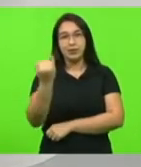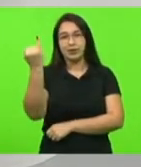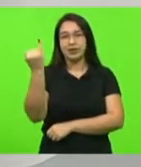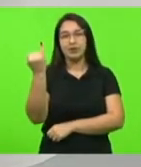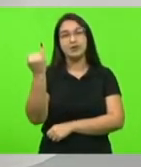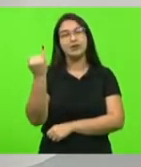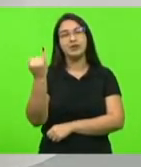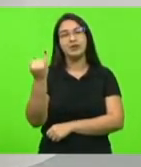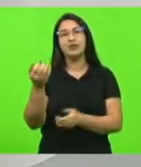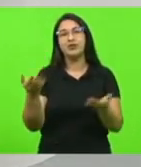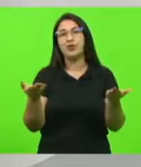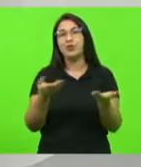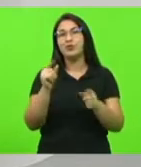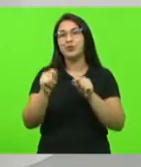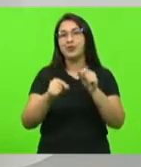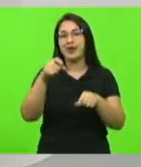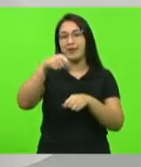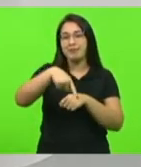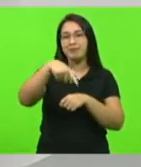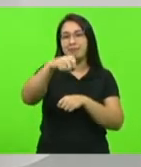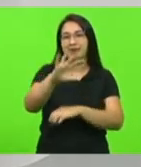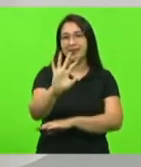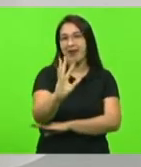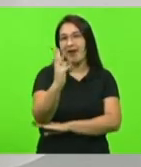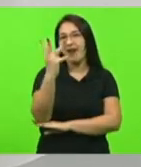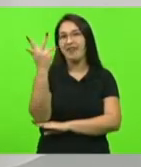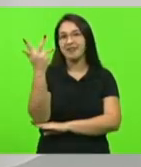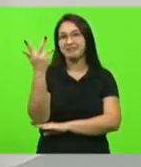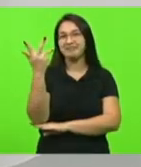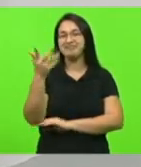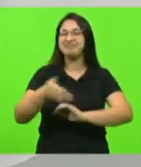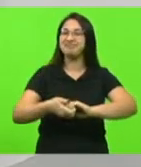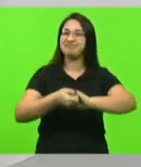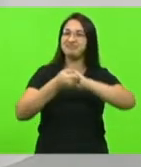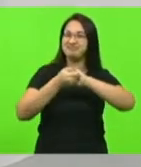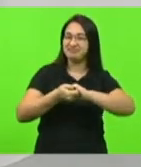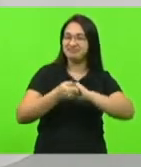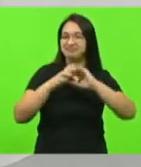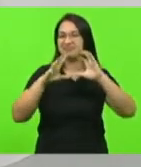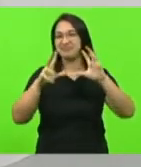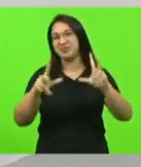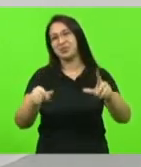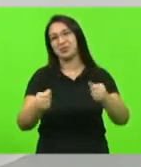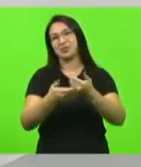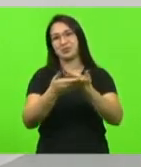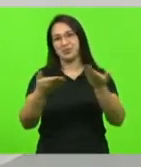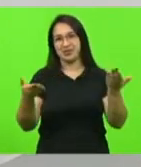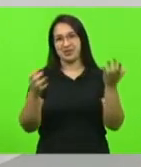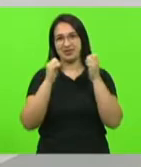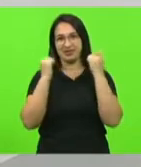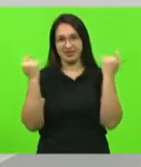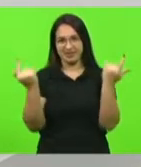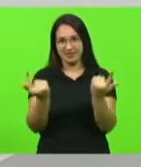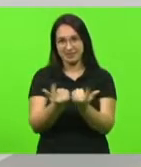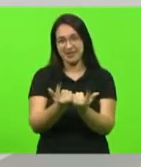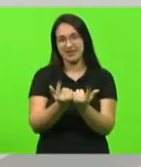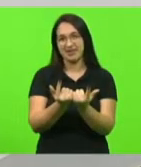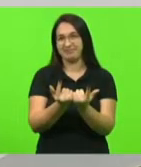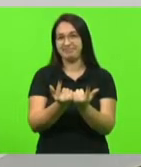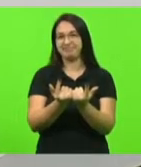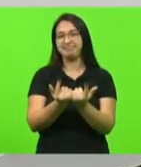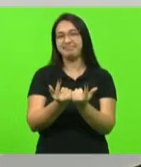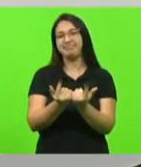sementinha hoje queria saudar a todos e a todas da assembleia legislativa e